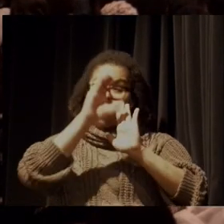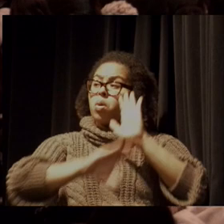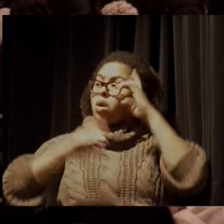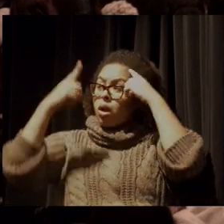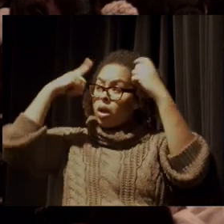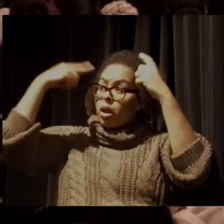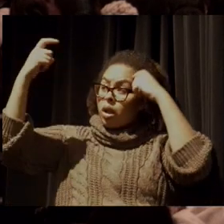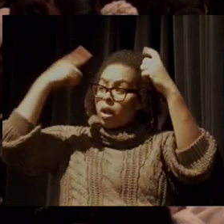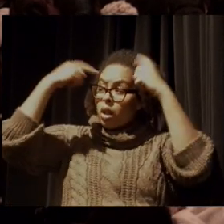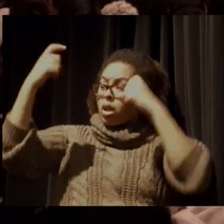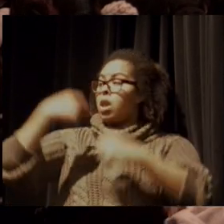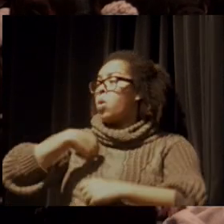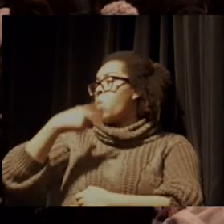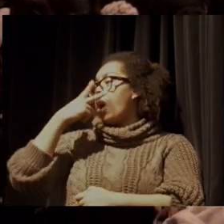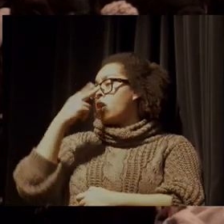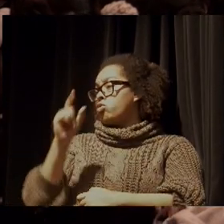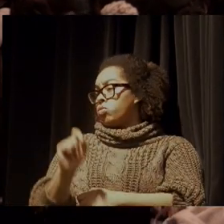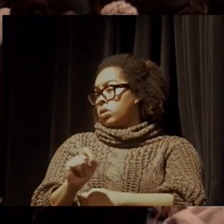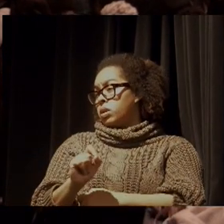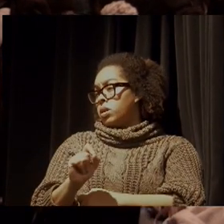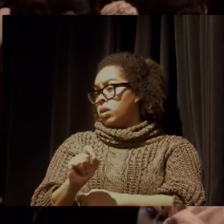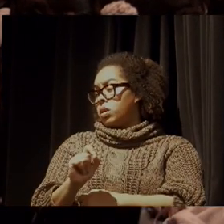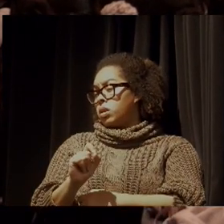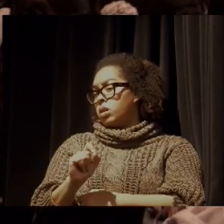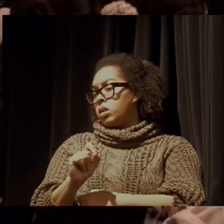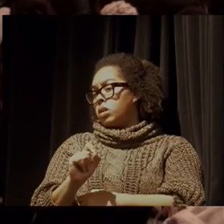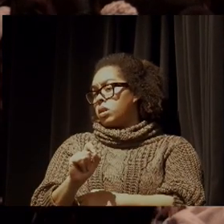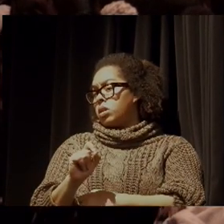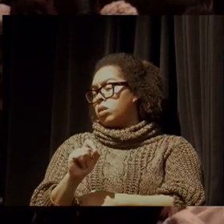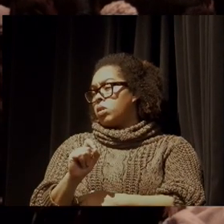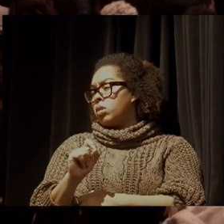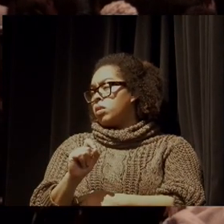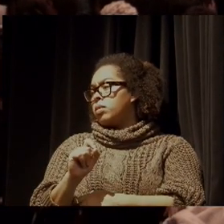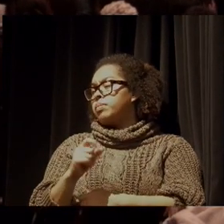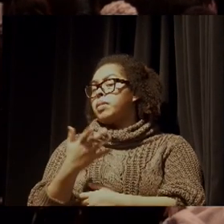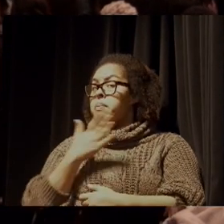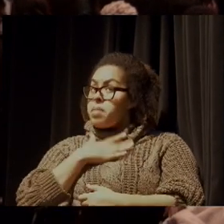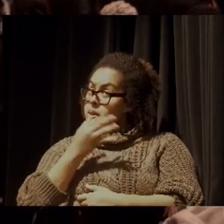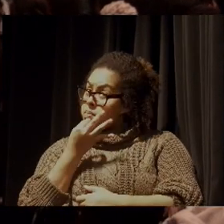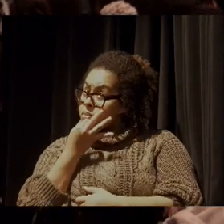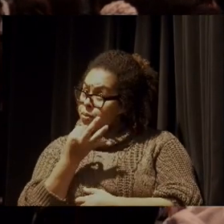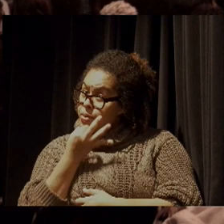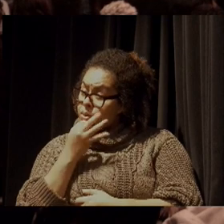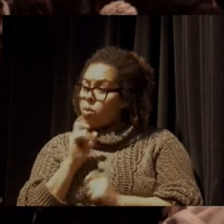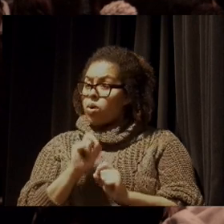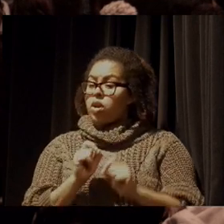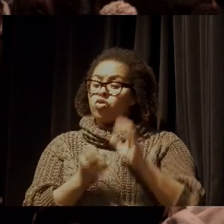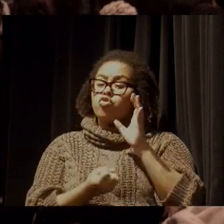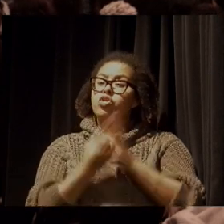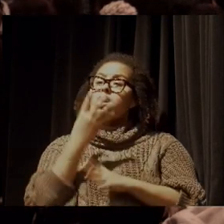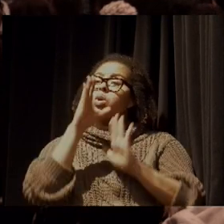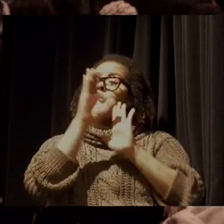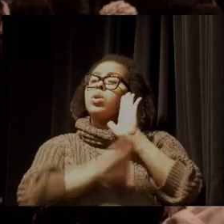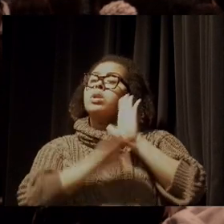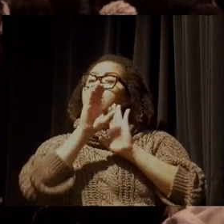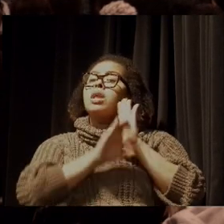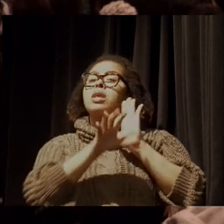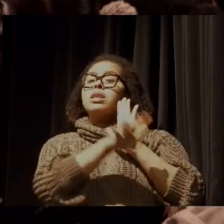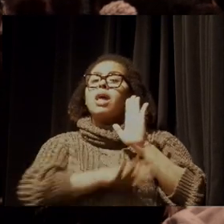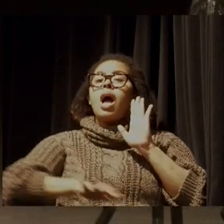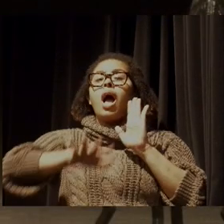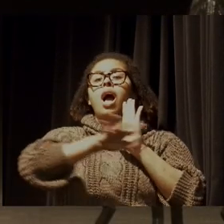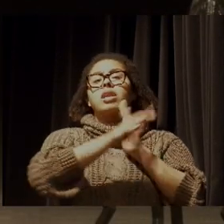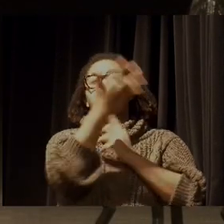eu acho que nós não fomos capazes, na minha opinião, Ayrton, de criar um currículo na área de educação